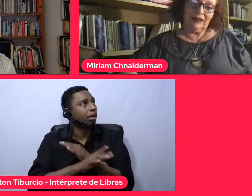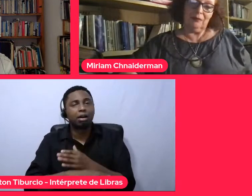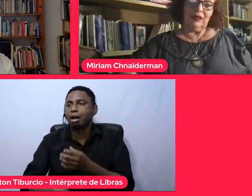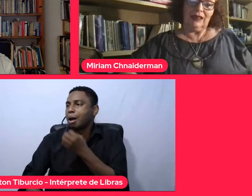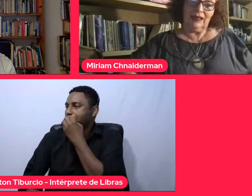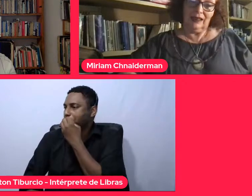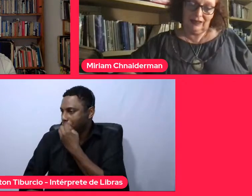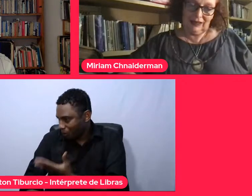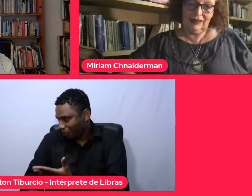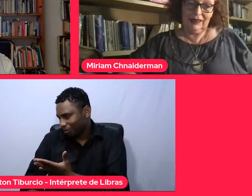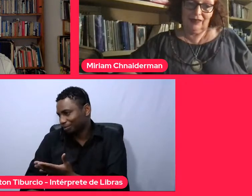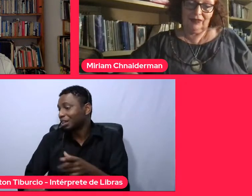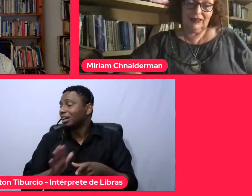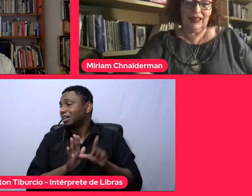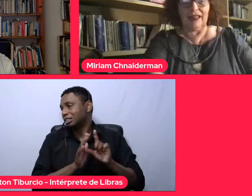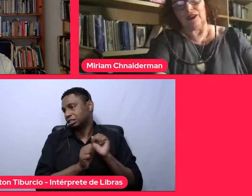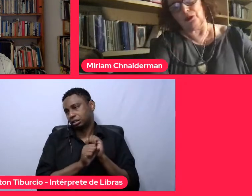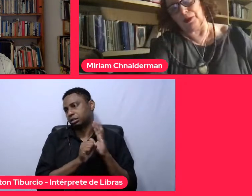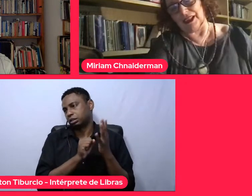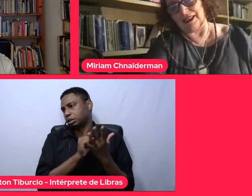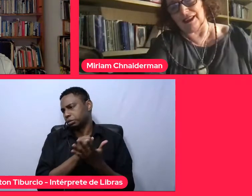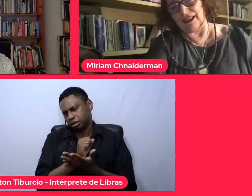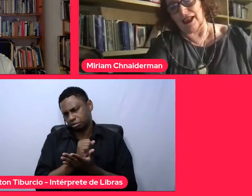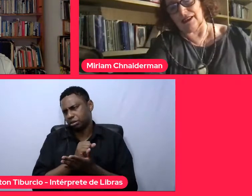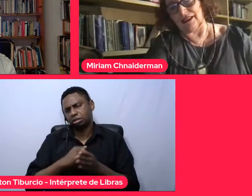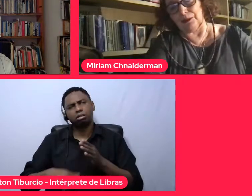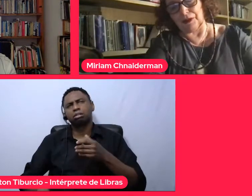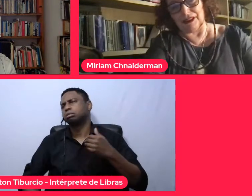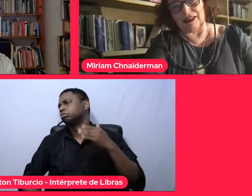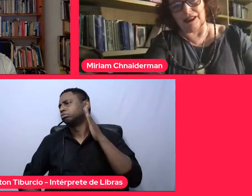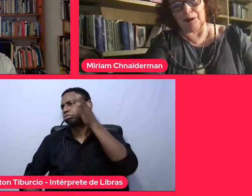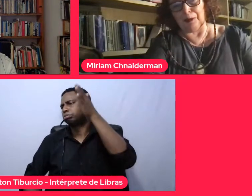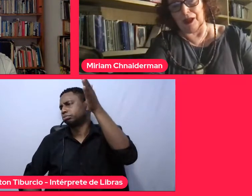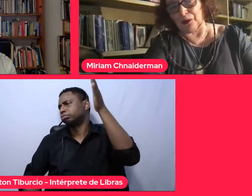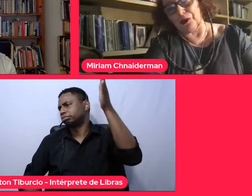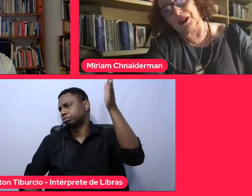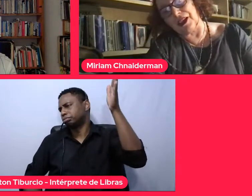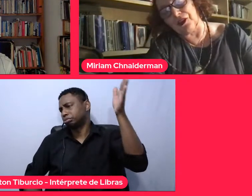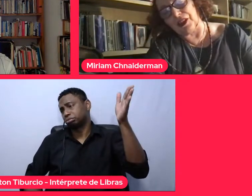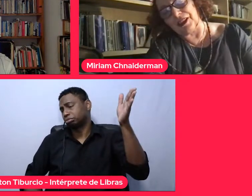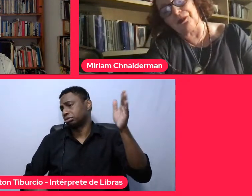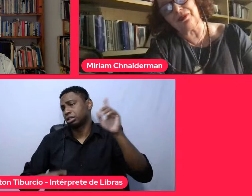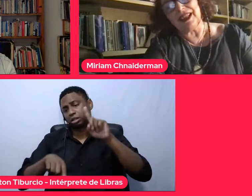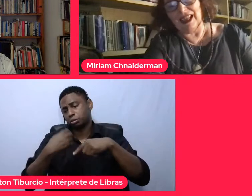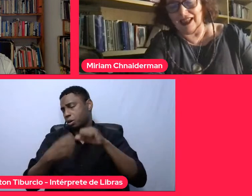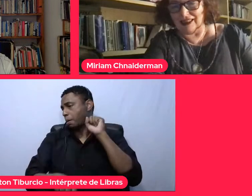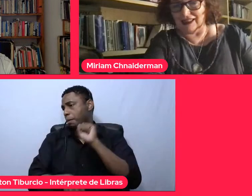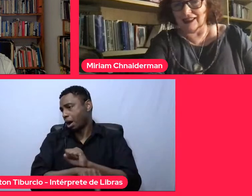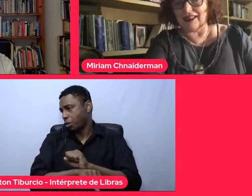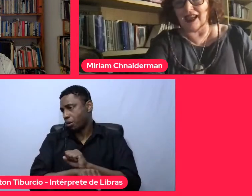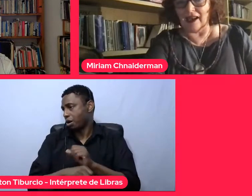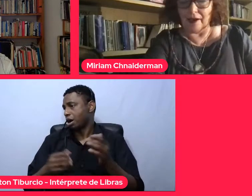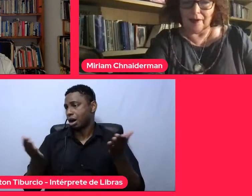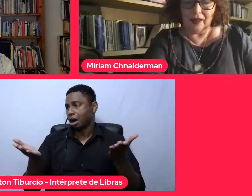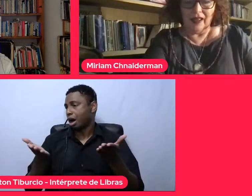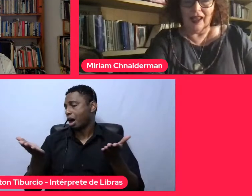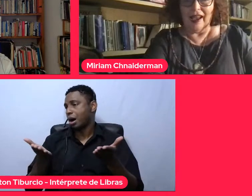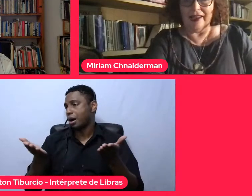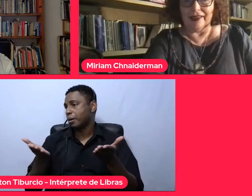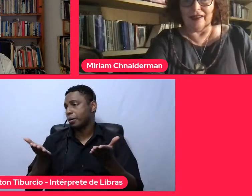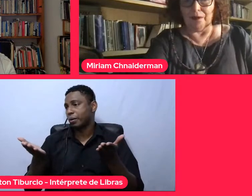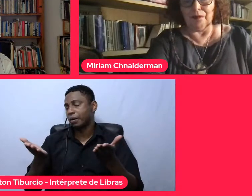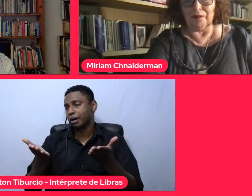a pandemia, gente estava saindo pela cidade, depois a gente parou e agora a gente está